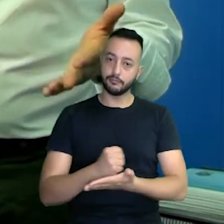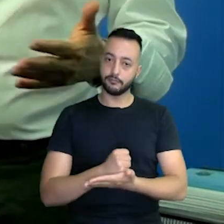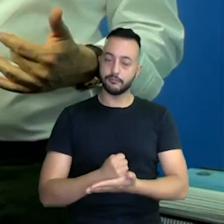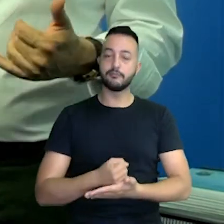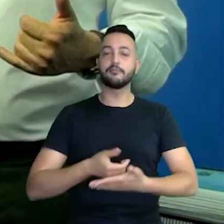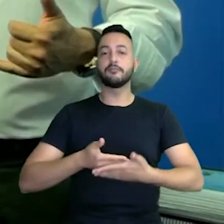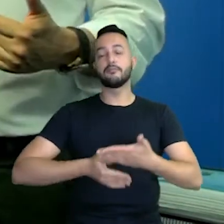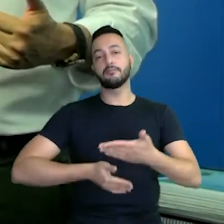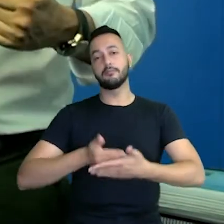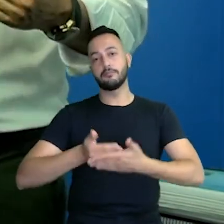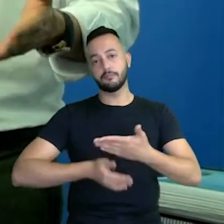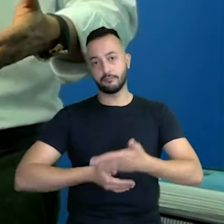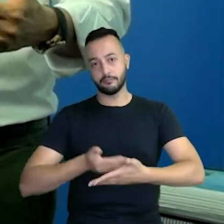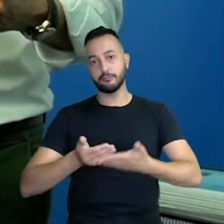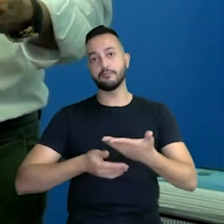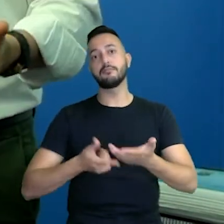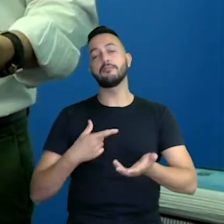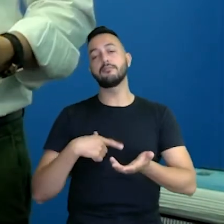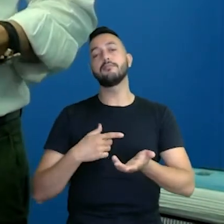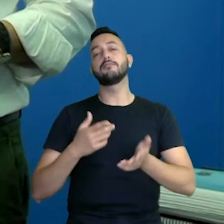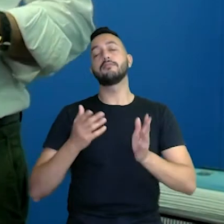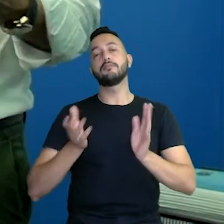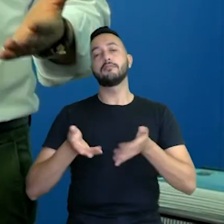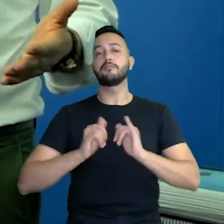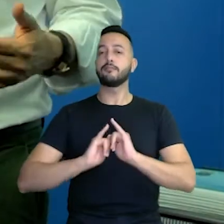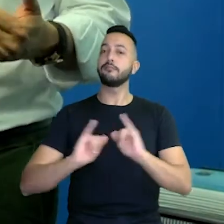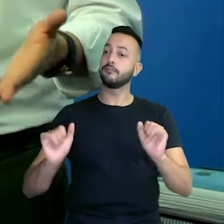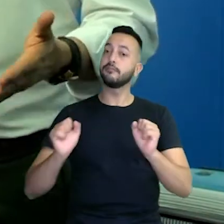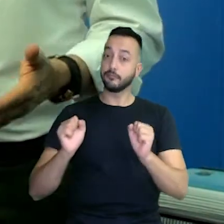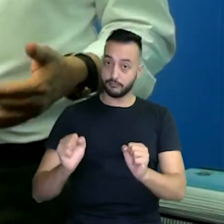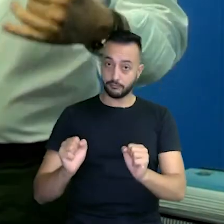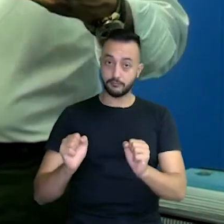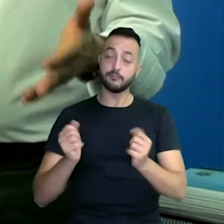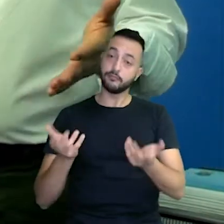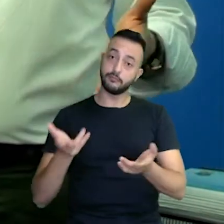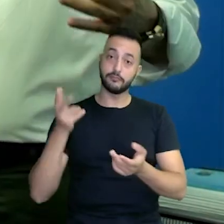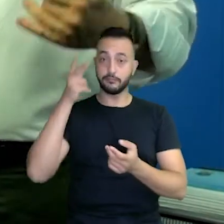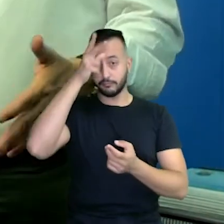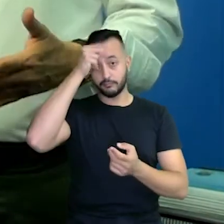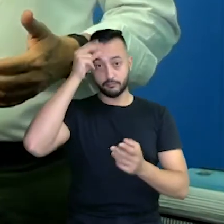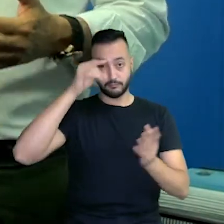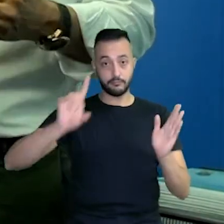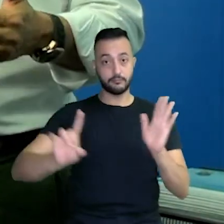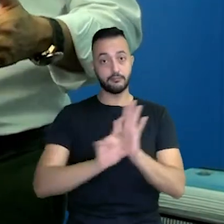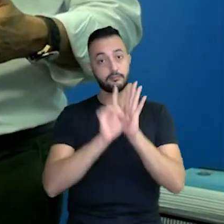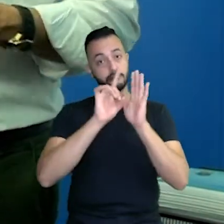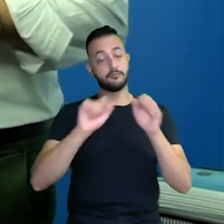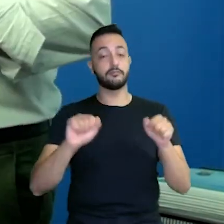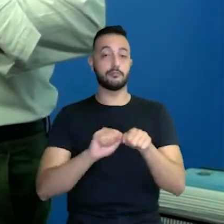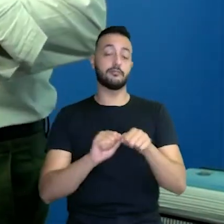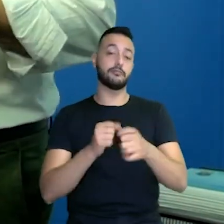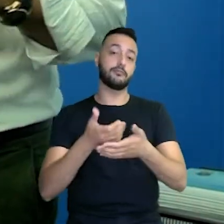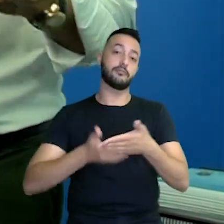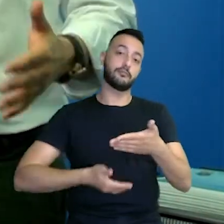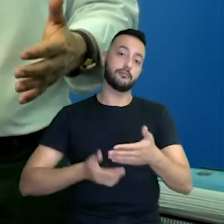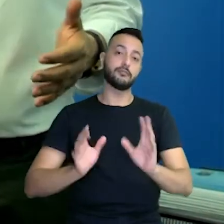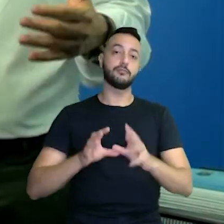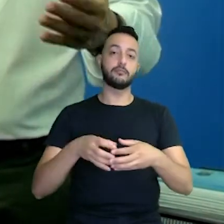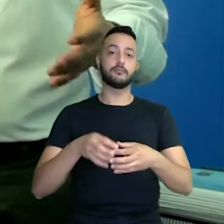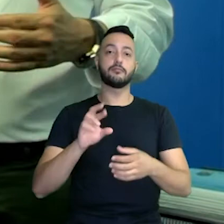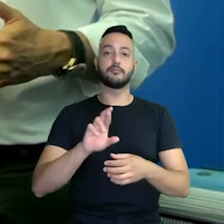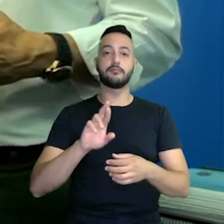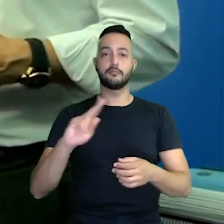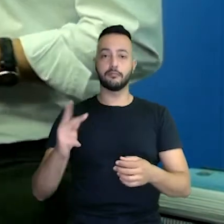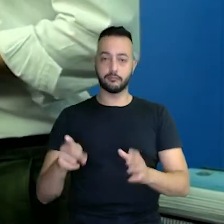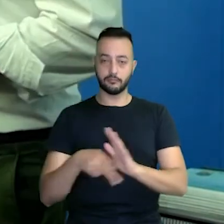contratos temporários, quando são decretados que podem, quando podem, o prefeito decreta e eles são feitos, e é esse grupo do RH da